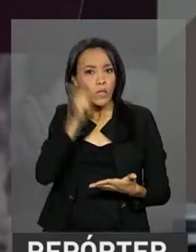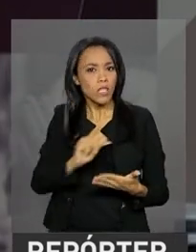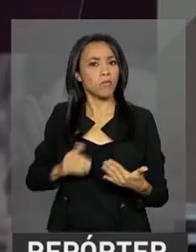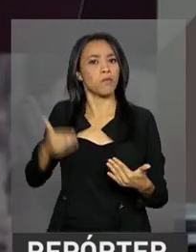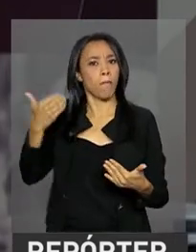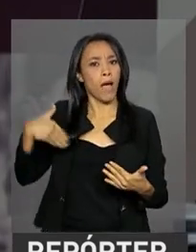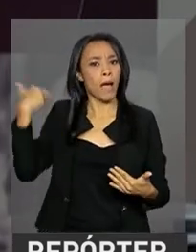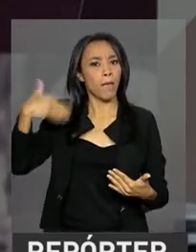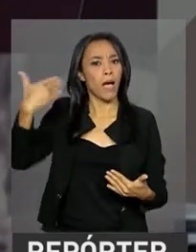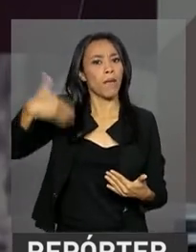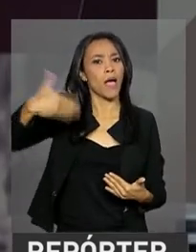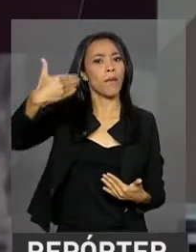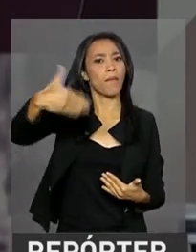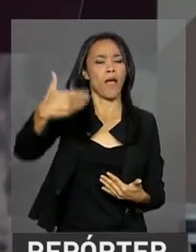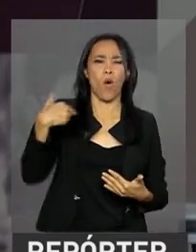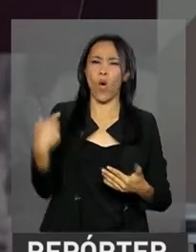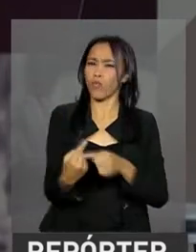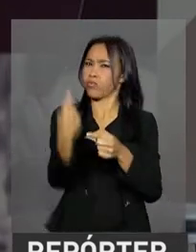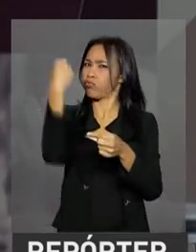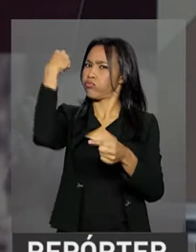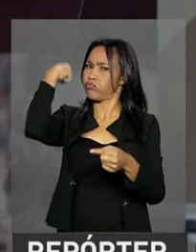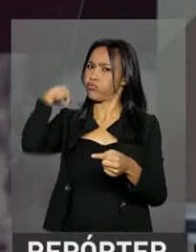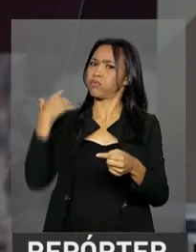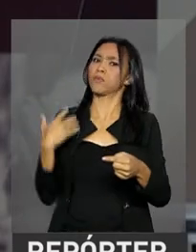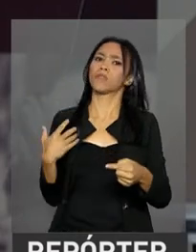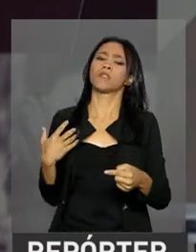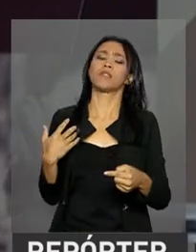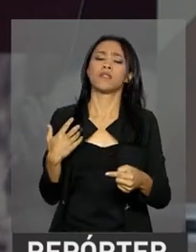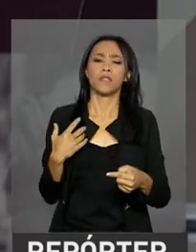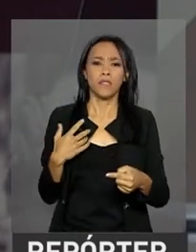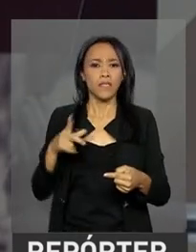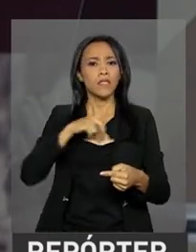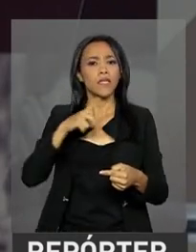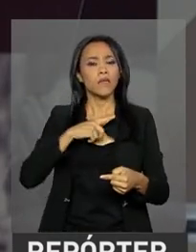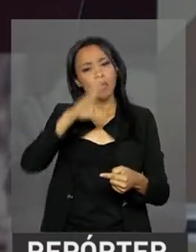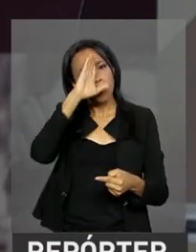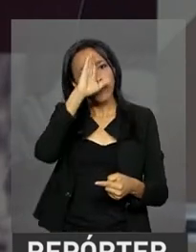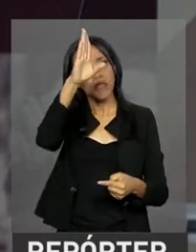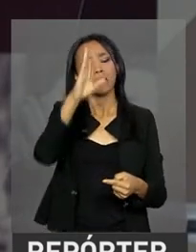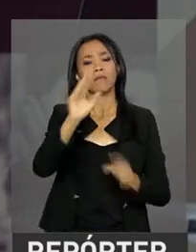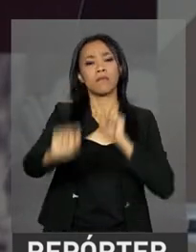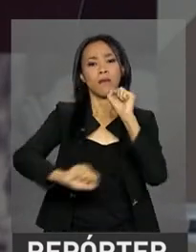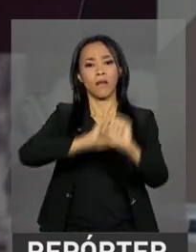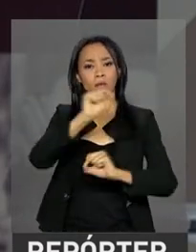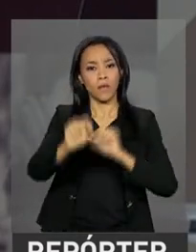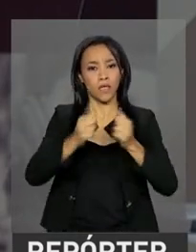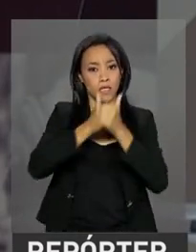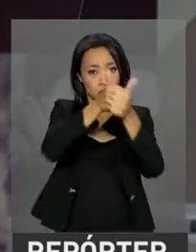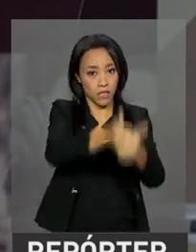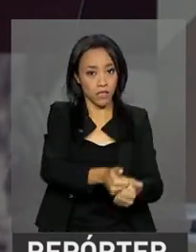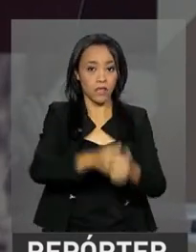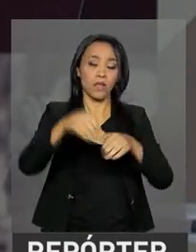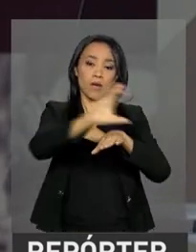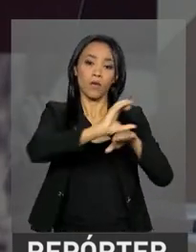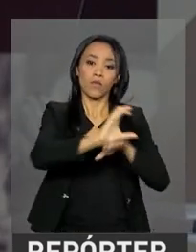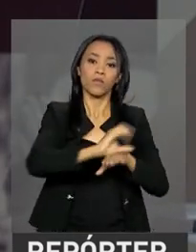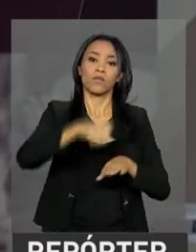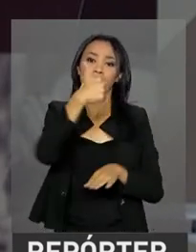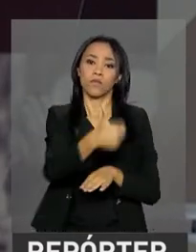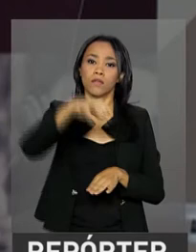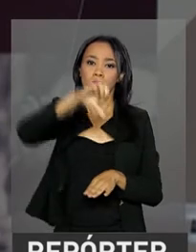É trajetória já longa, que tem por barcos fundamentais a Constituição de 1988